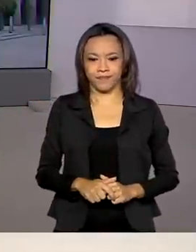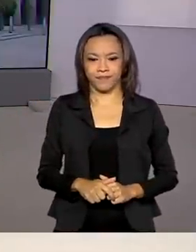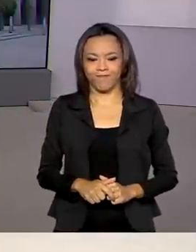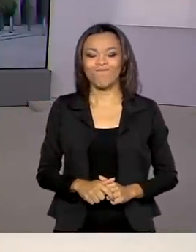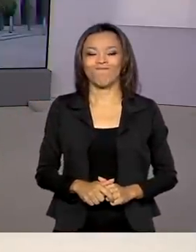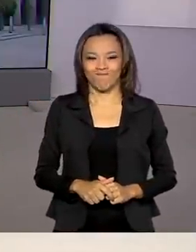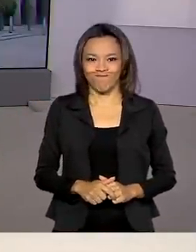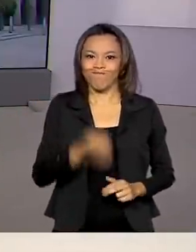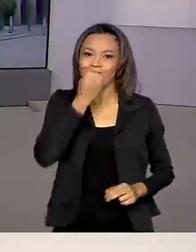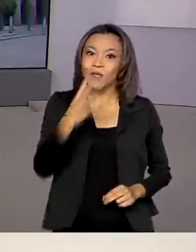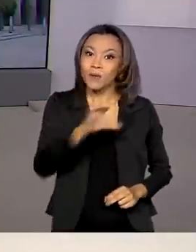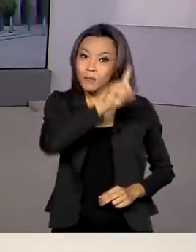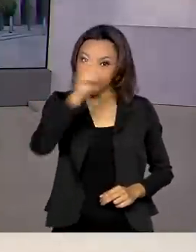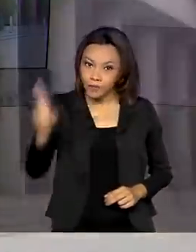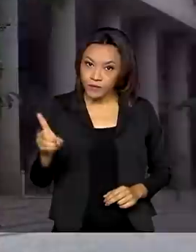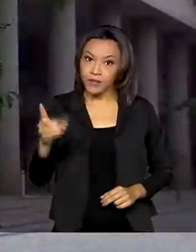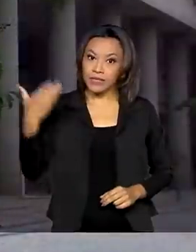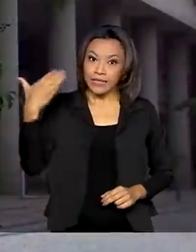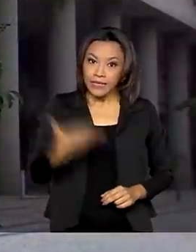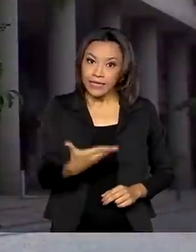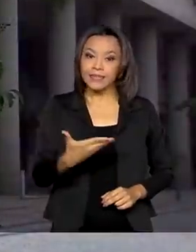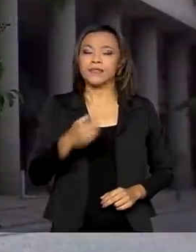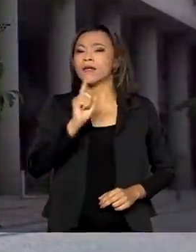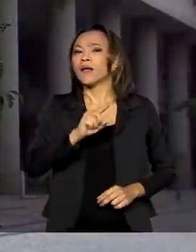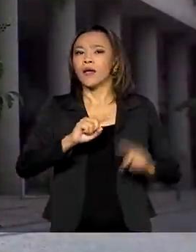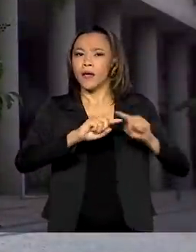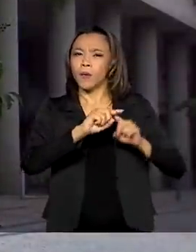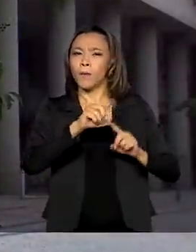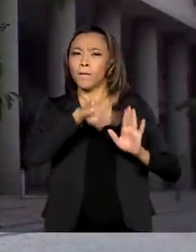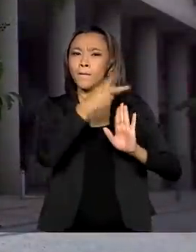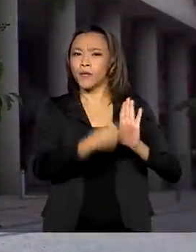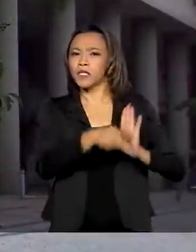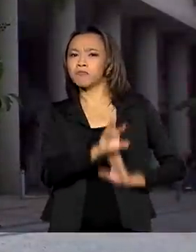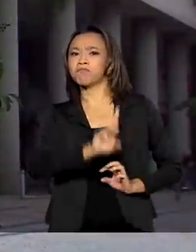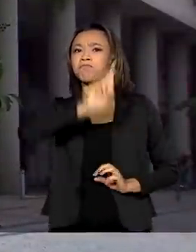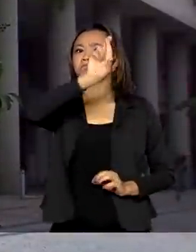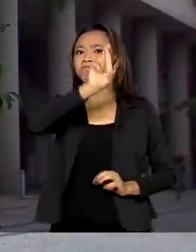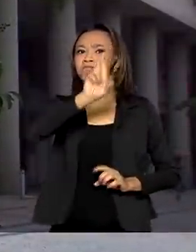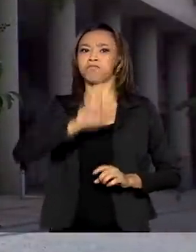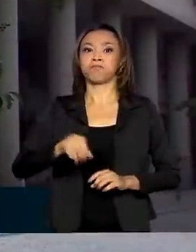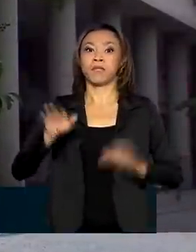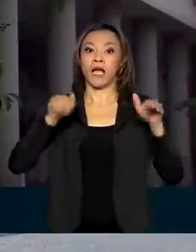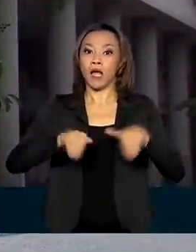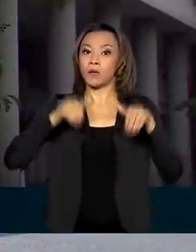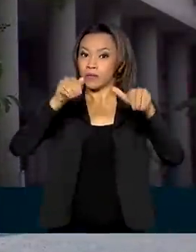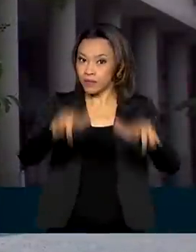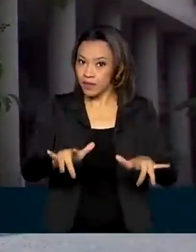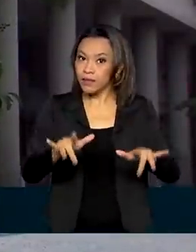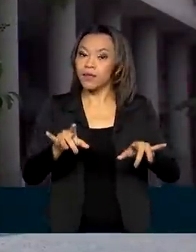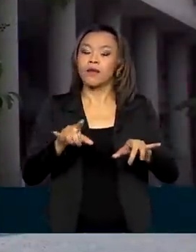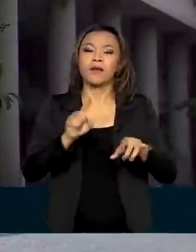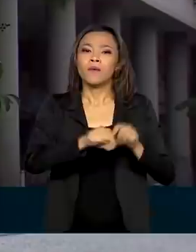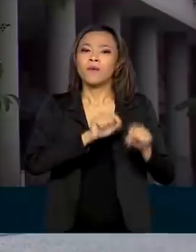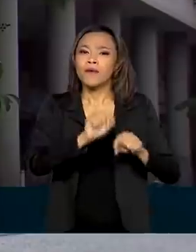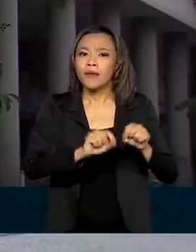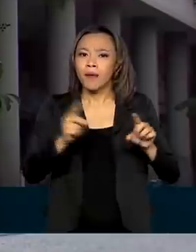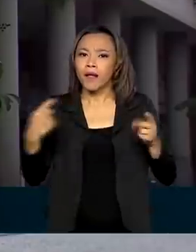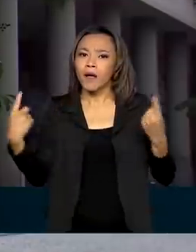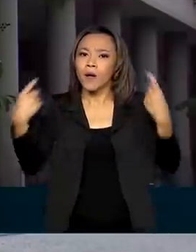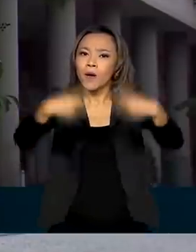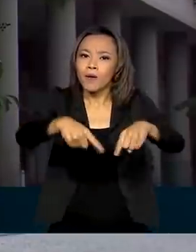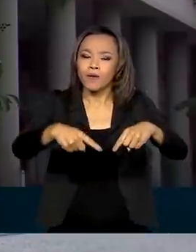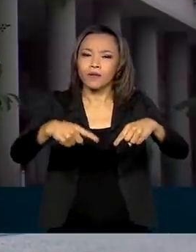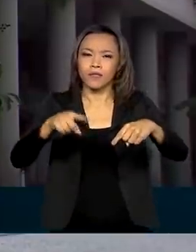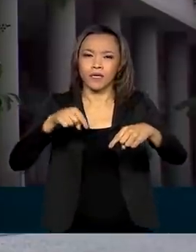Bom dia, Manu. Esse é um projeto liderado pela Austrália. Com a utilização da BCG para tentar conter os impactos da Covid-19,